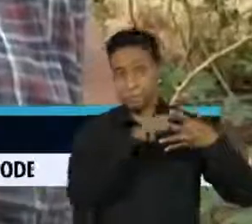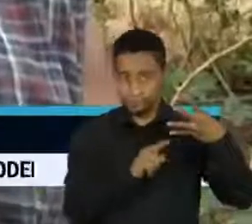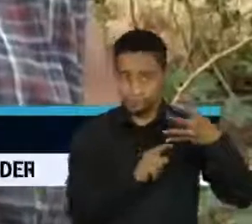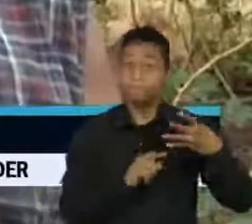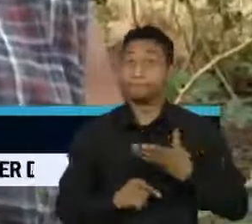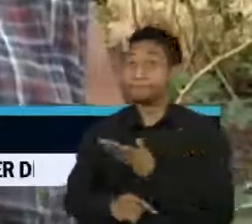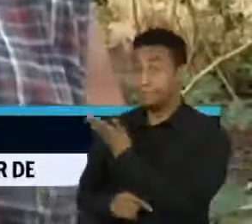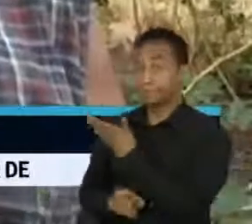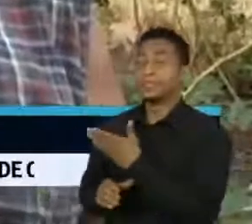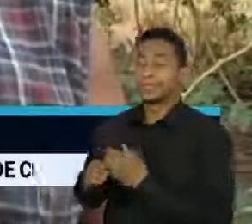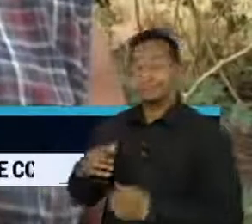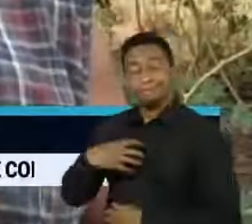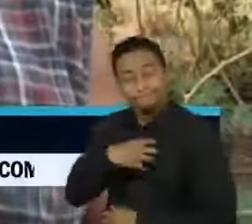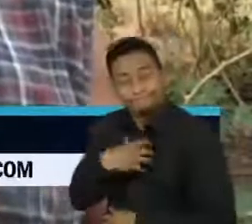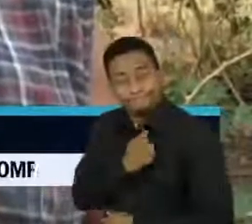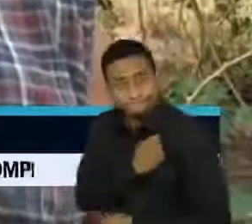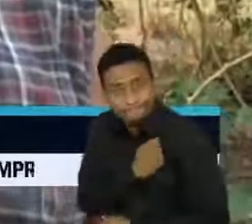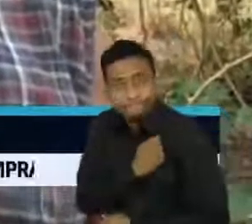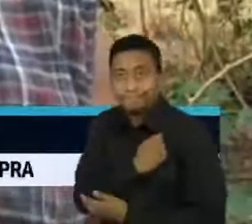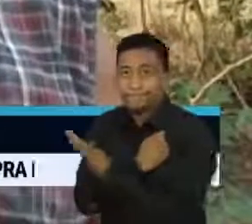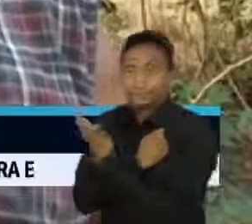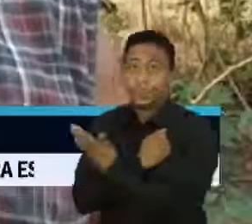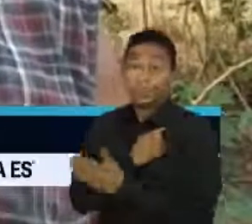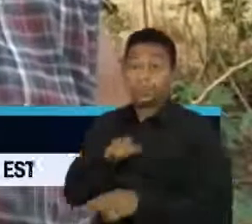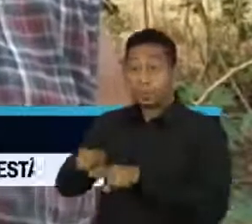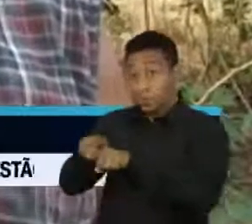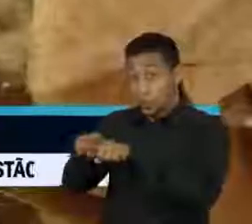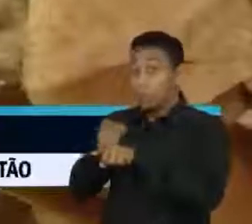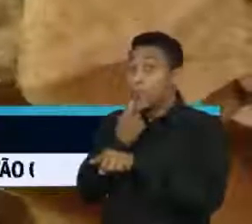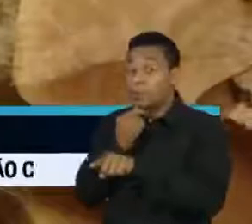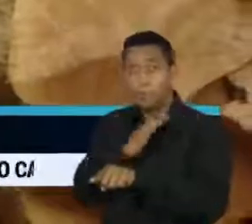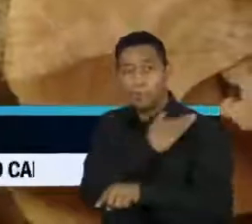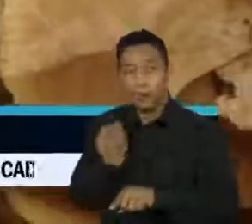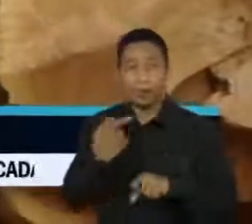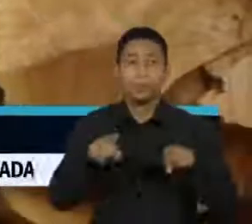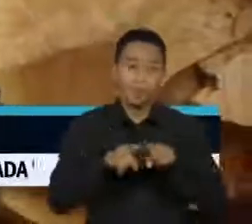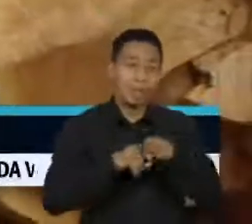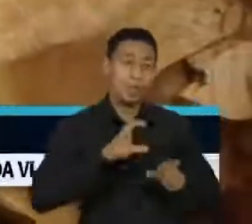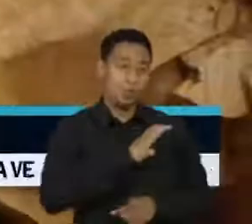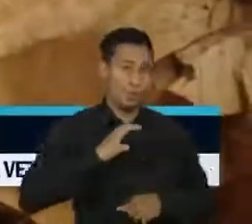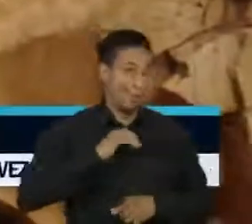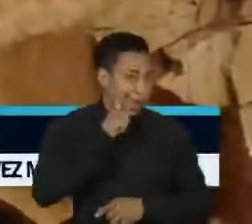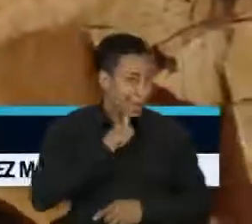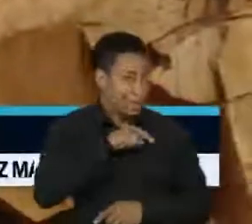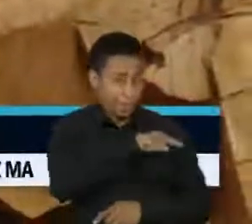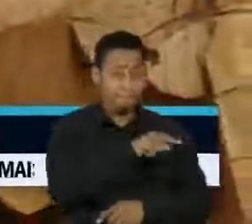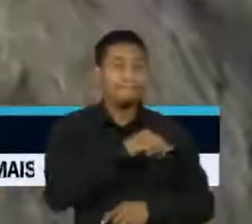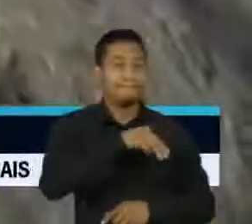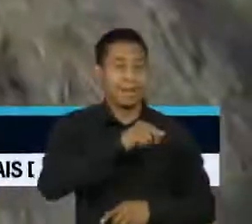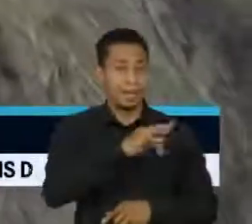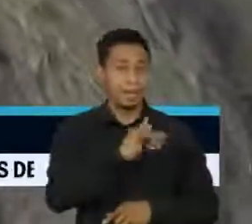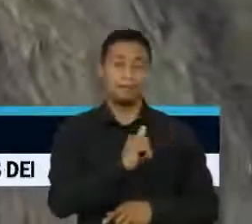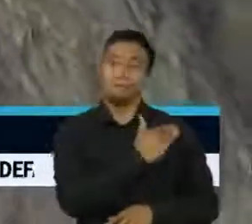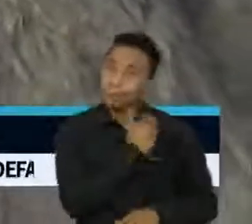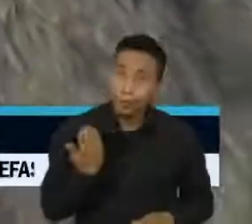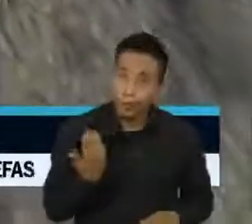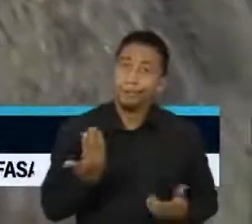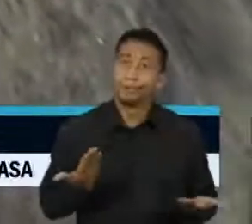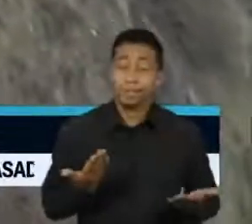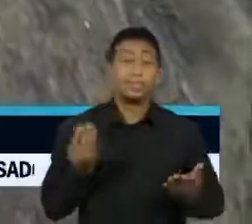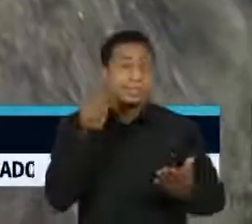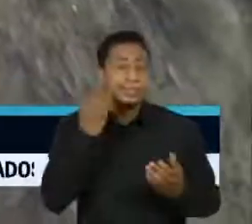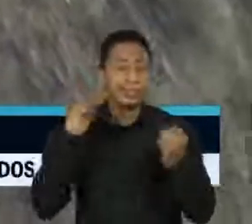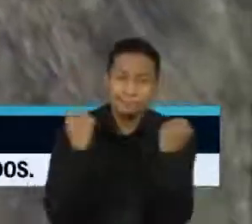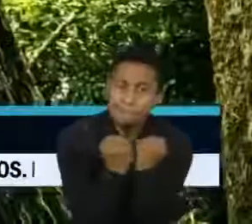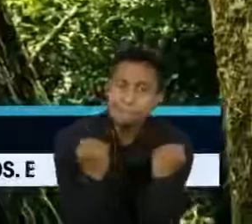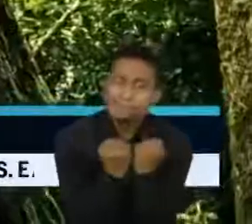Ela perdeu irmãos, é Cláudio, e a cunhada Maria, castanheiros mortos por denunciar grilagem e extração ilegal